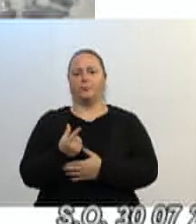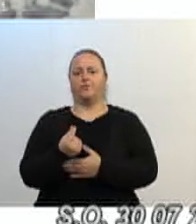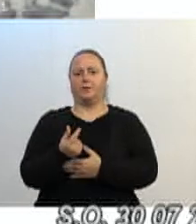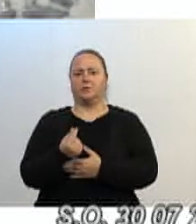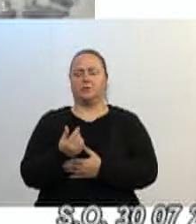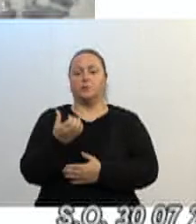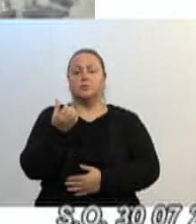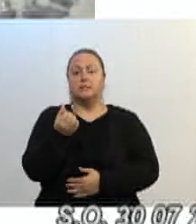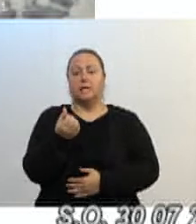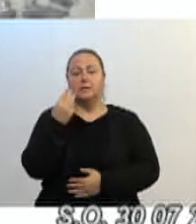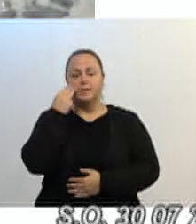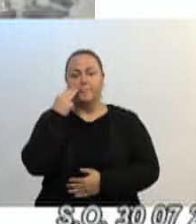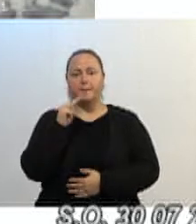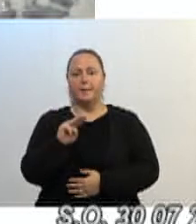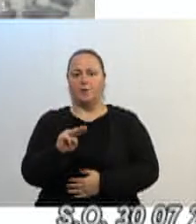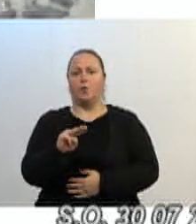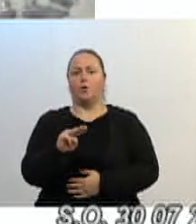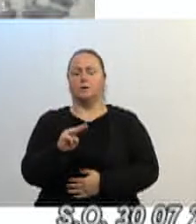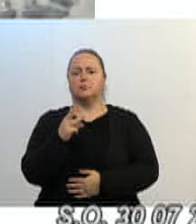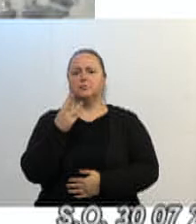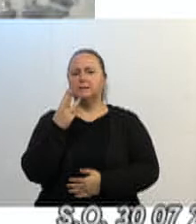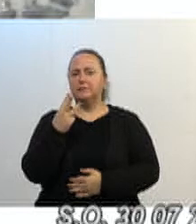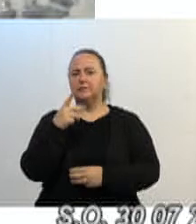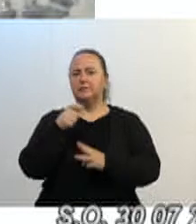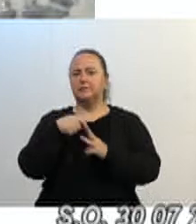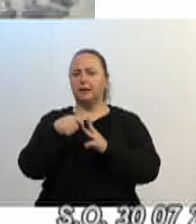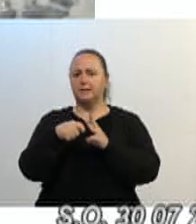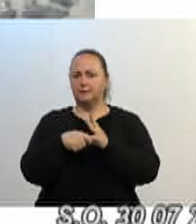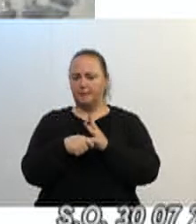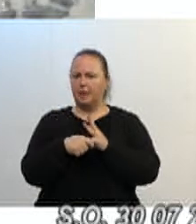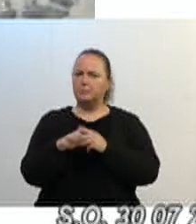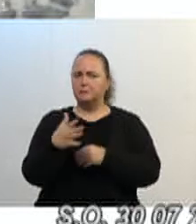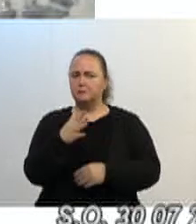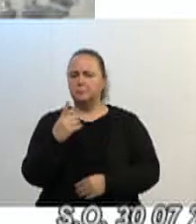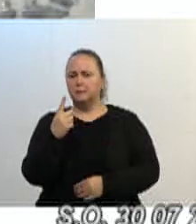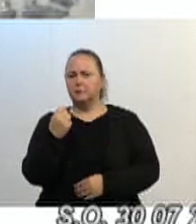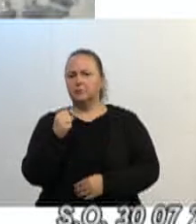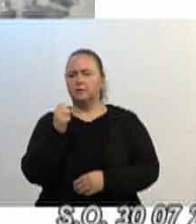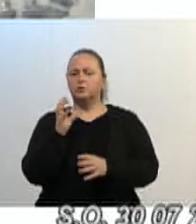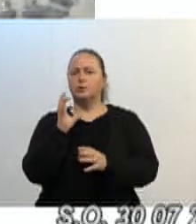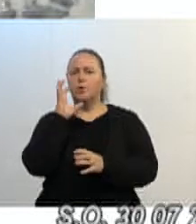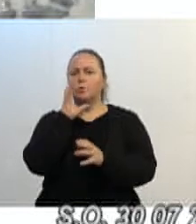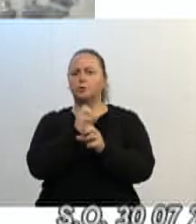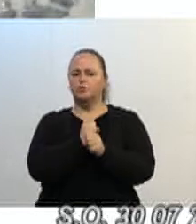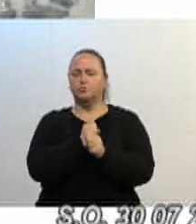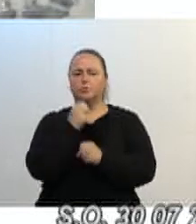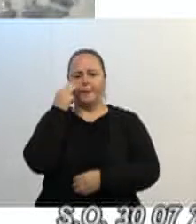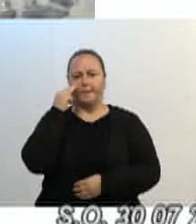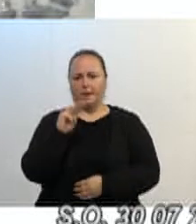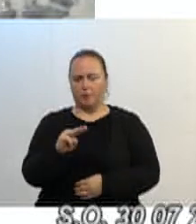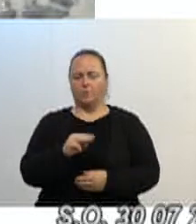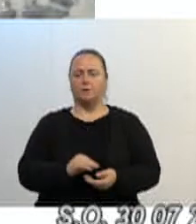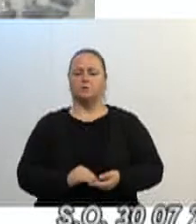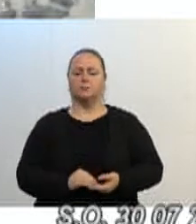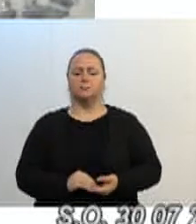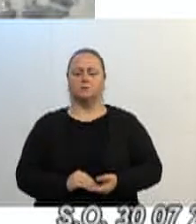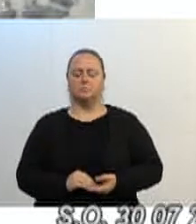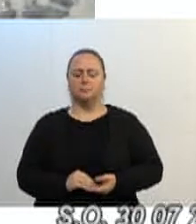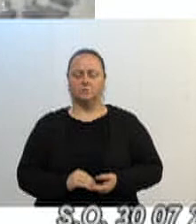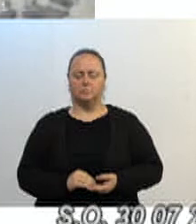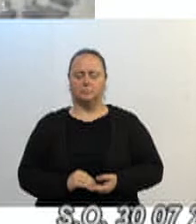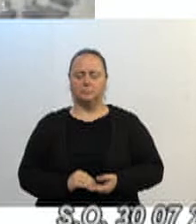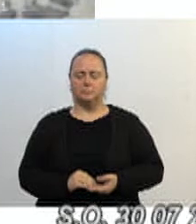seis milhões por três meses, em torno de dezoito milhões. Eles estão solicitando ao município por ter acontecido